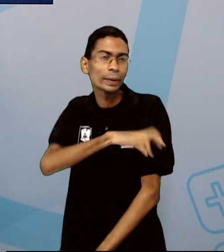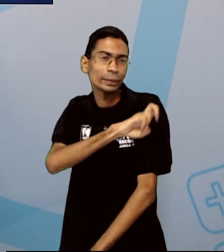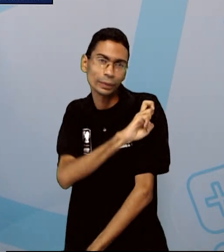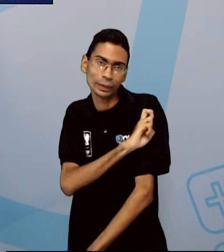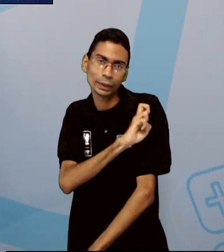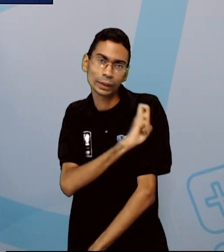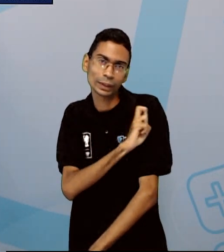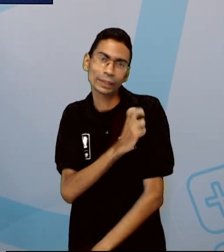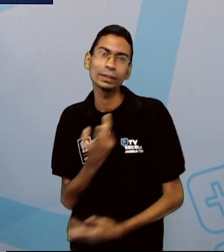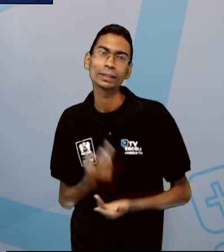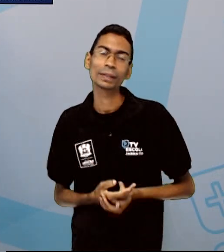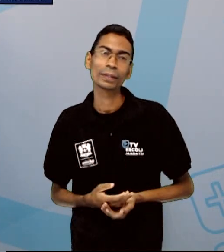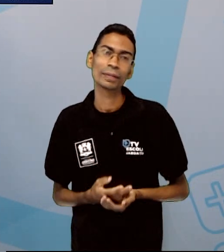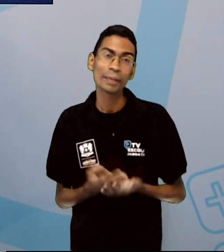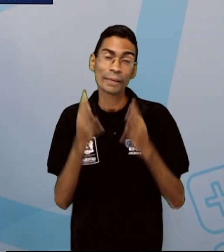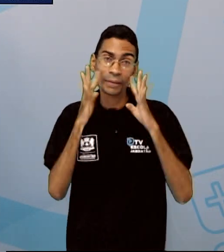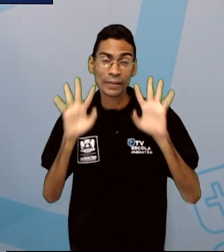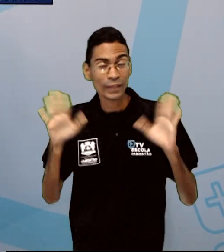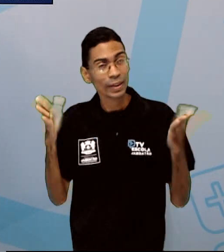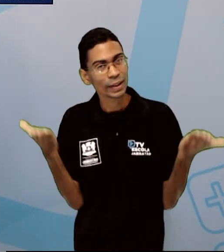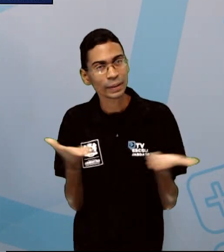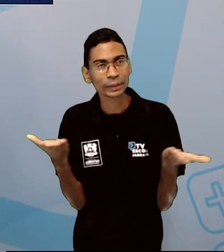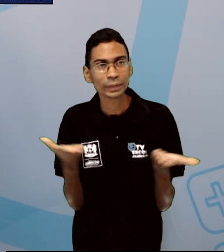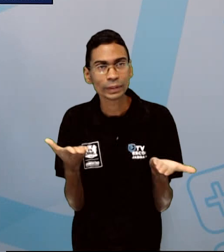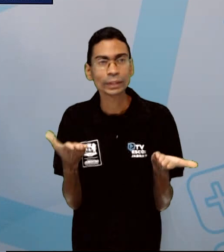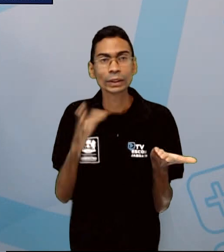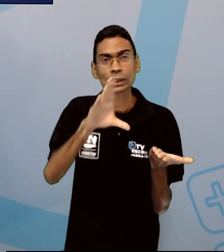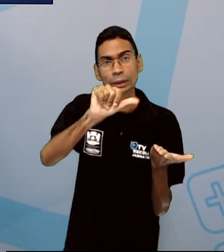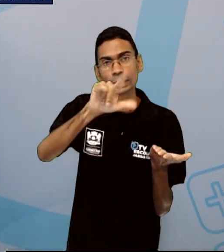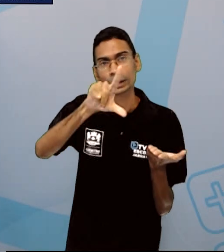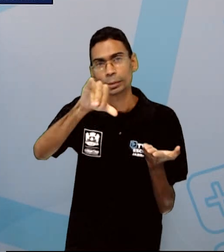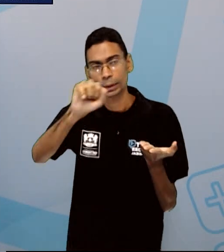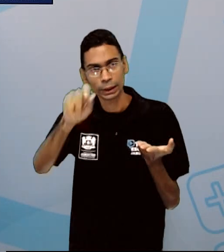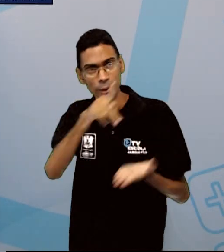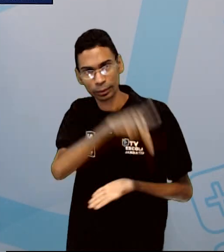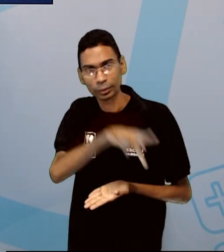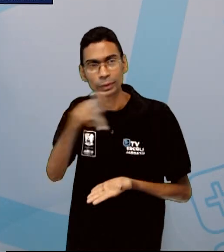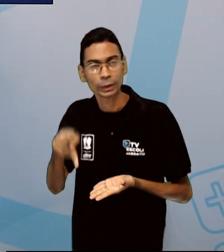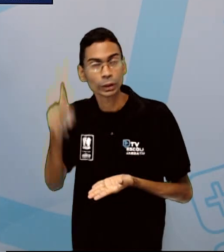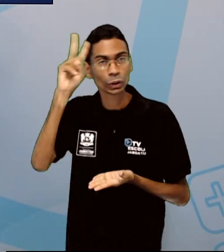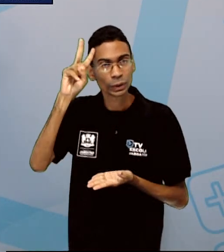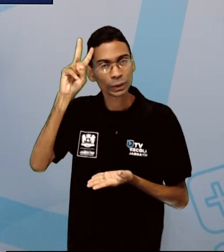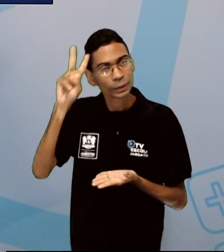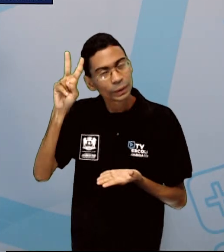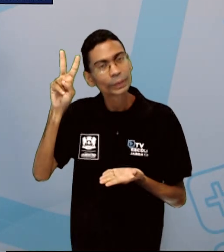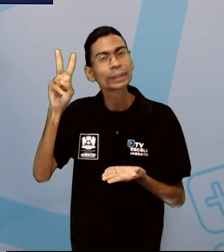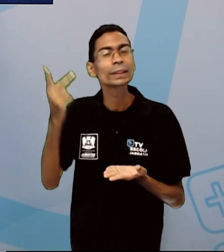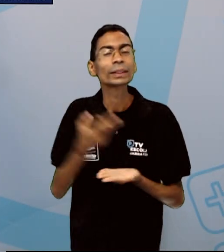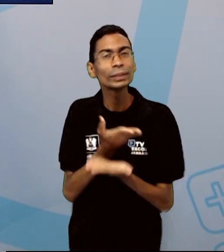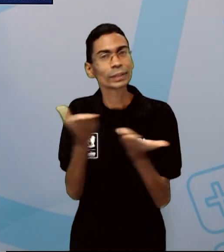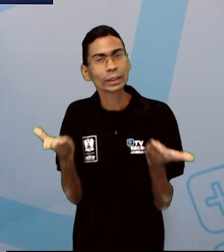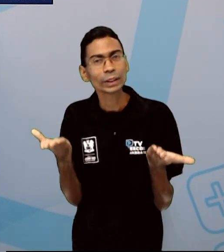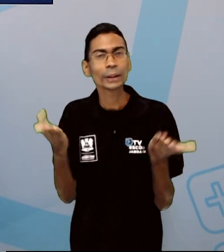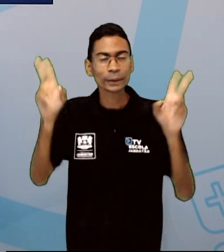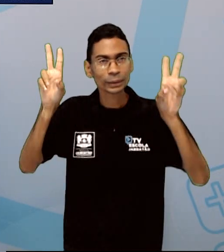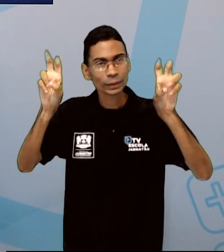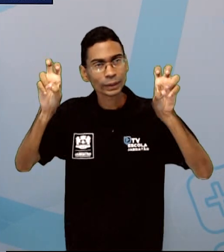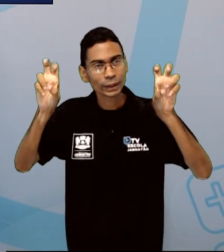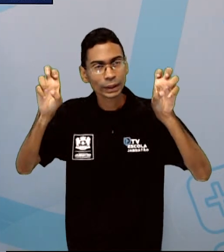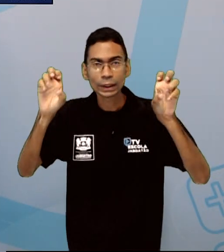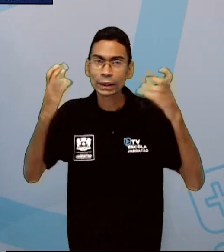ligadinho aqui comigo. Eu sou a professora Camila Barbosa, professora de História de vocês, e o tema da nossa aula de hoje é